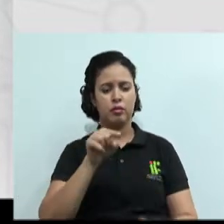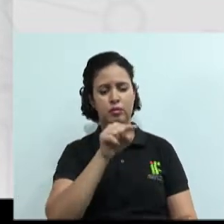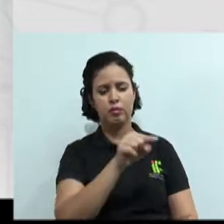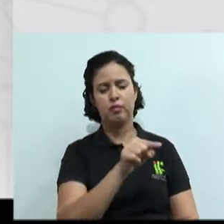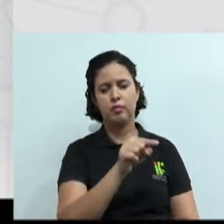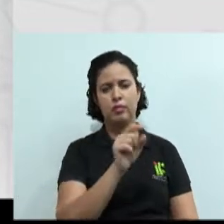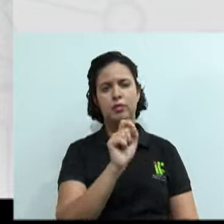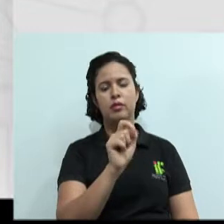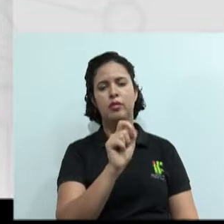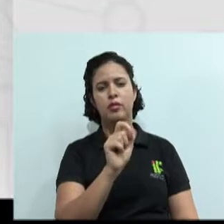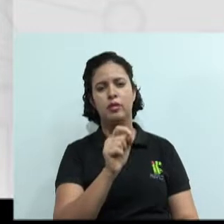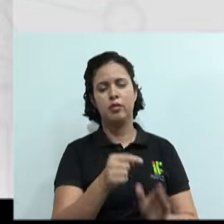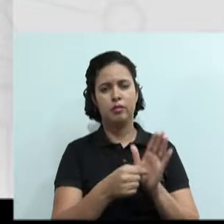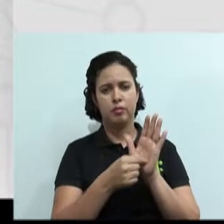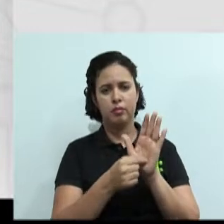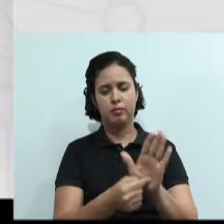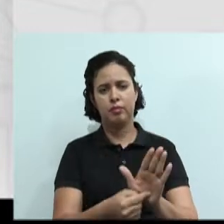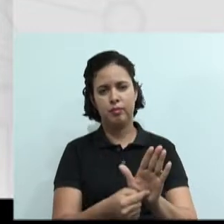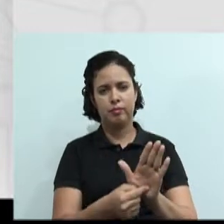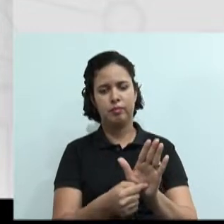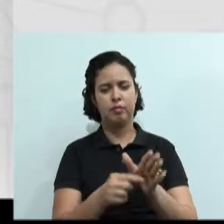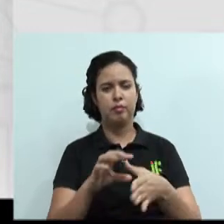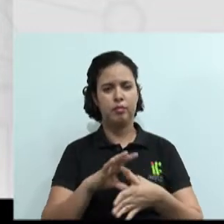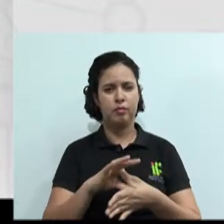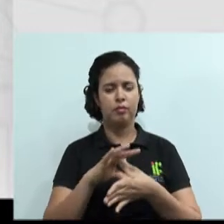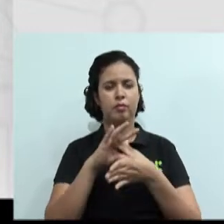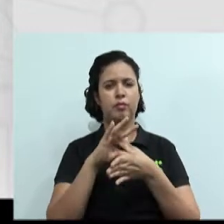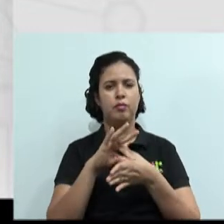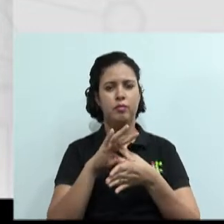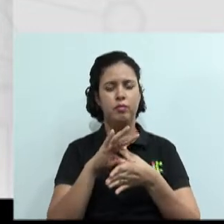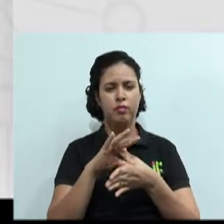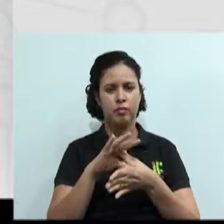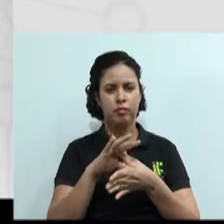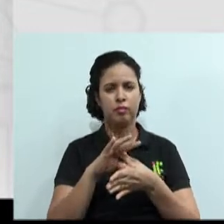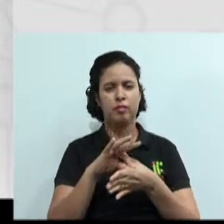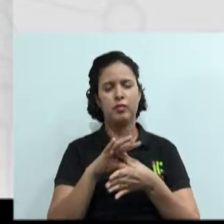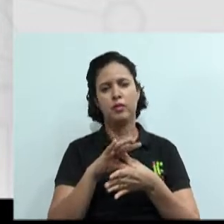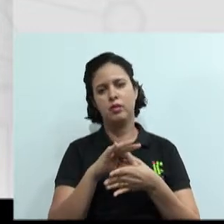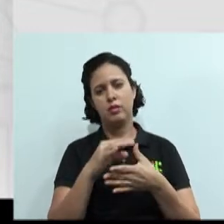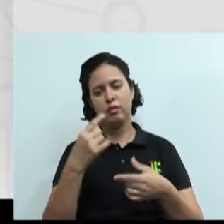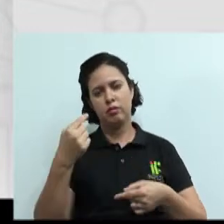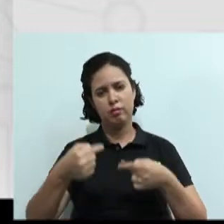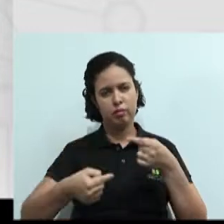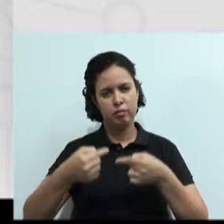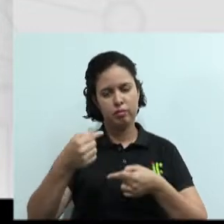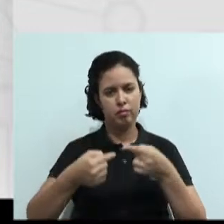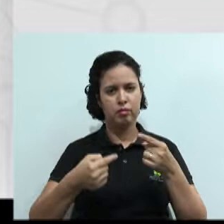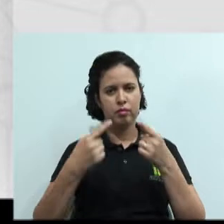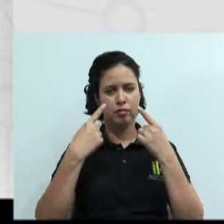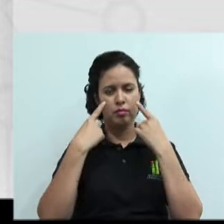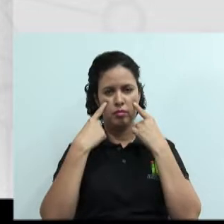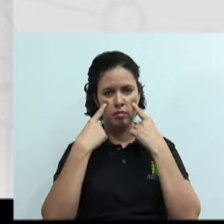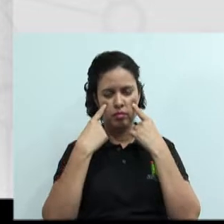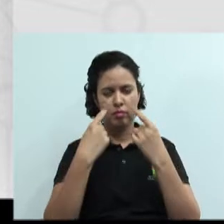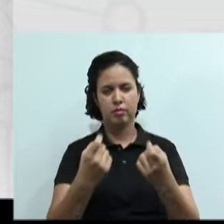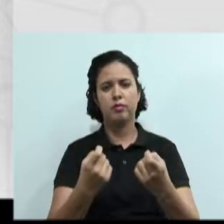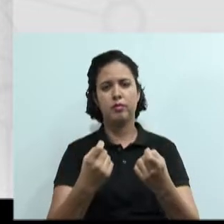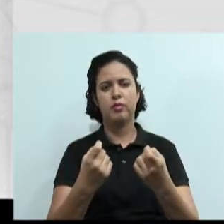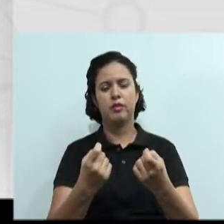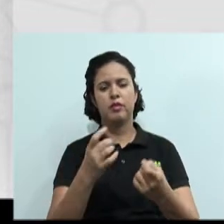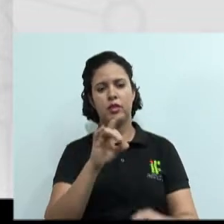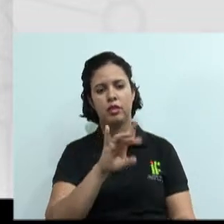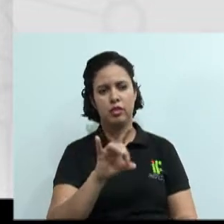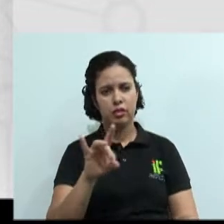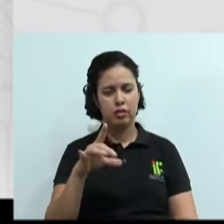demonstrar autoridade, demonstrar liderança e também desse conflito de interesse. Porque cada um, como eu já falei na aula de hoje, vai ter o seu